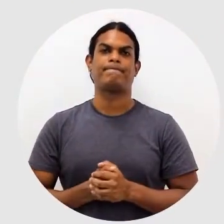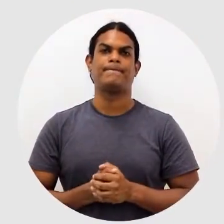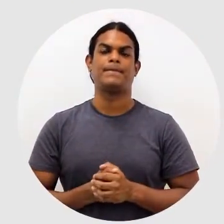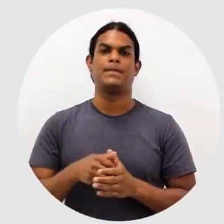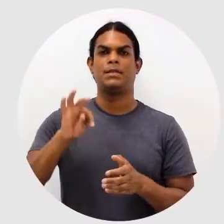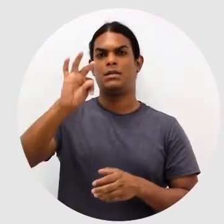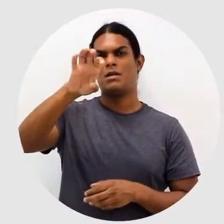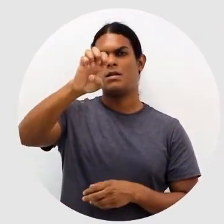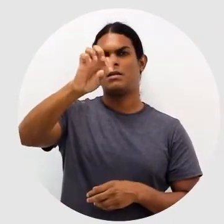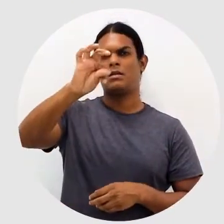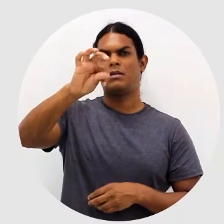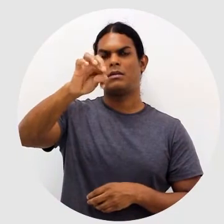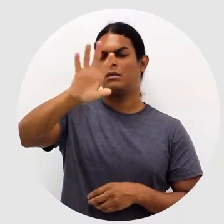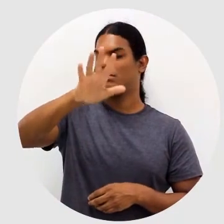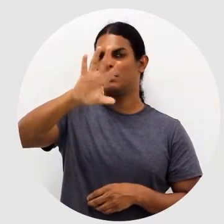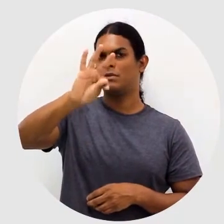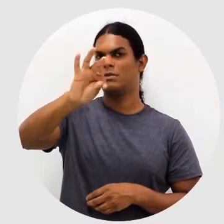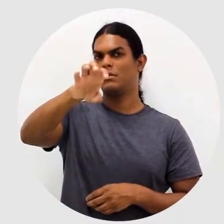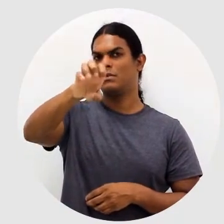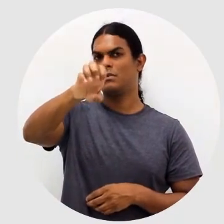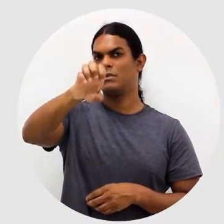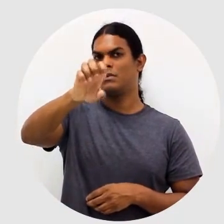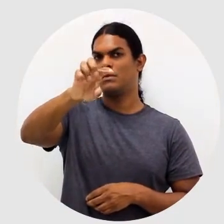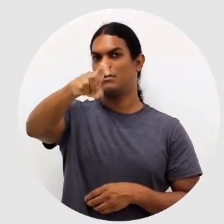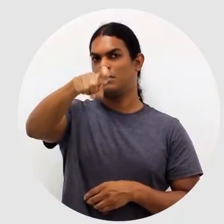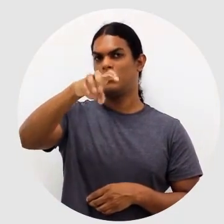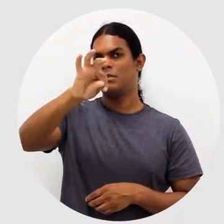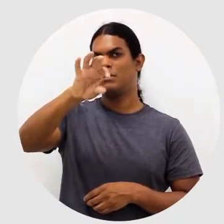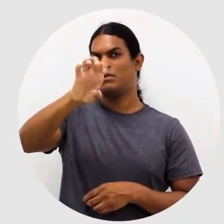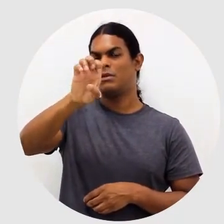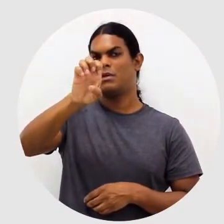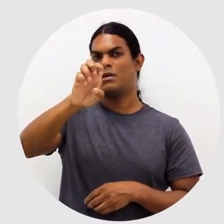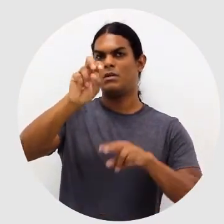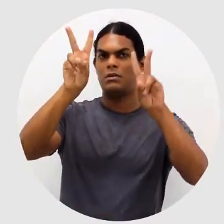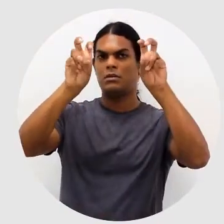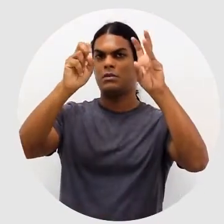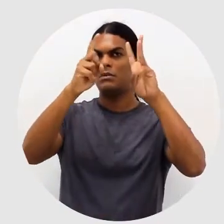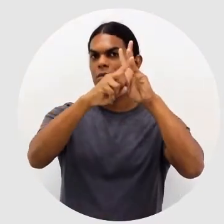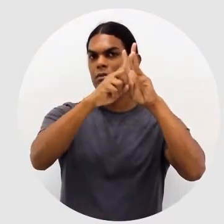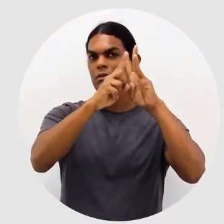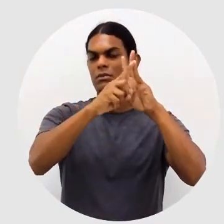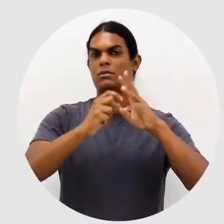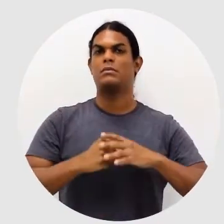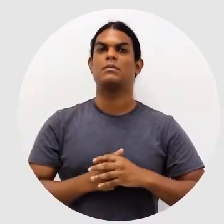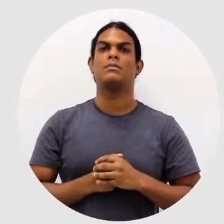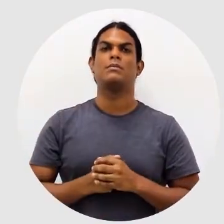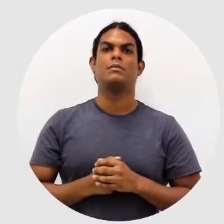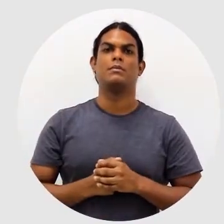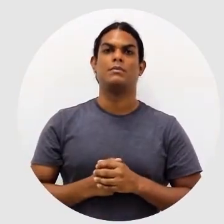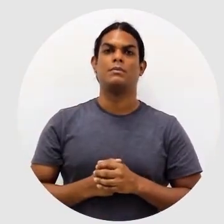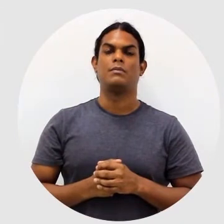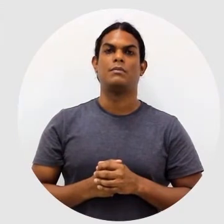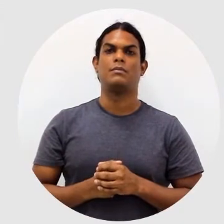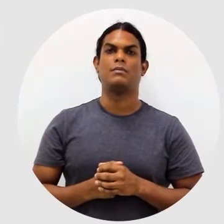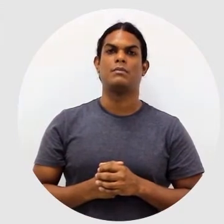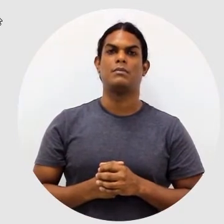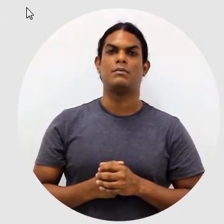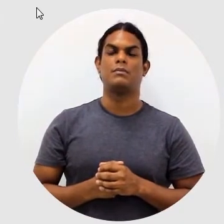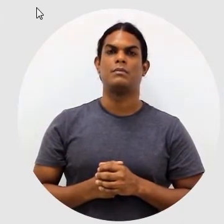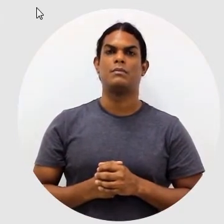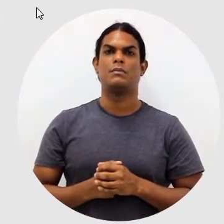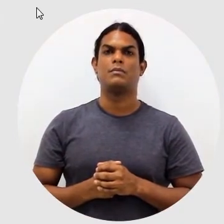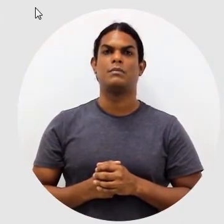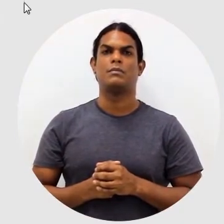Aqui está ele. Como eu tenho muito material, algumas outras coisas ficam aparecendo aqui. Então, teste, competência três. E aí,